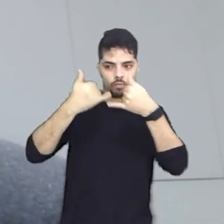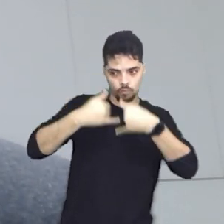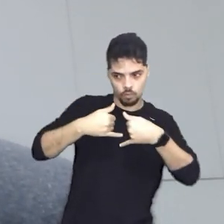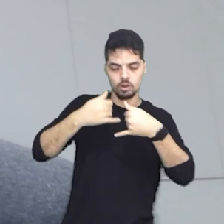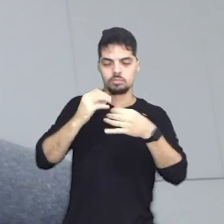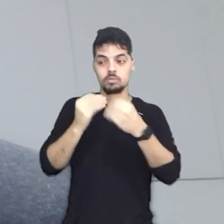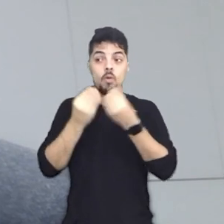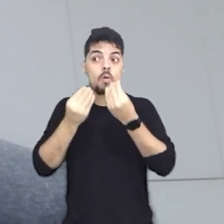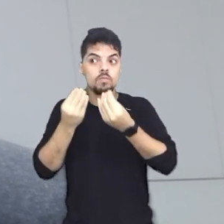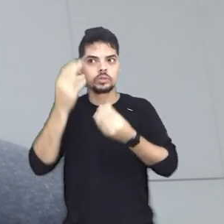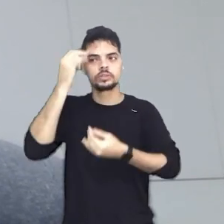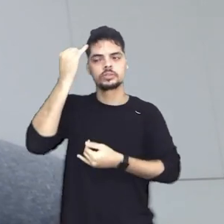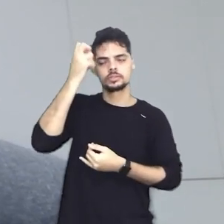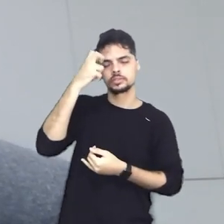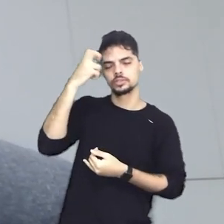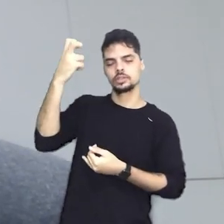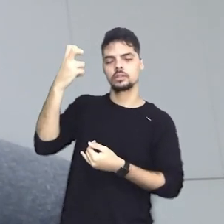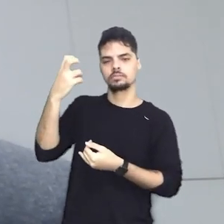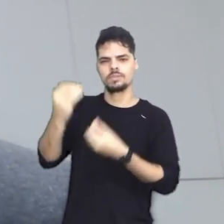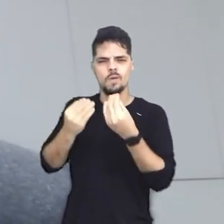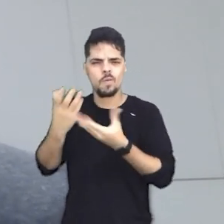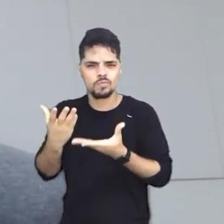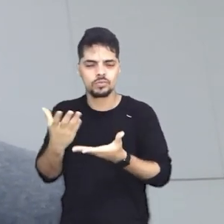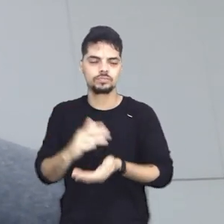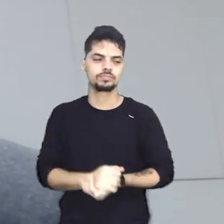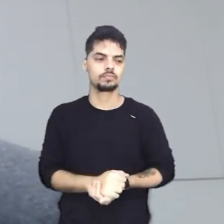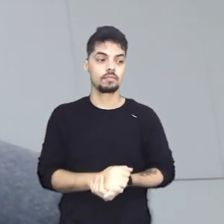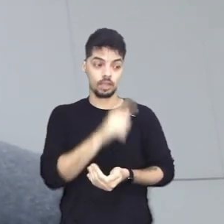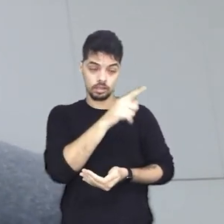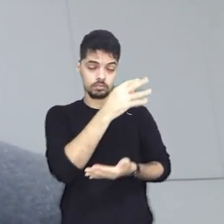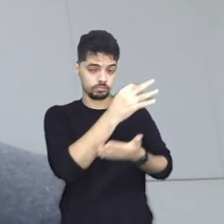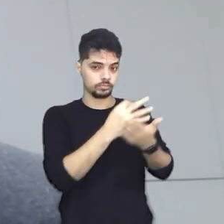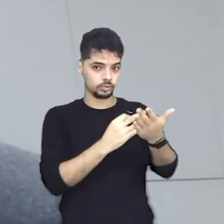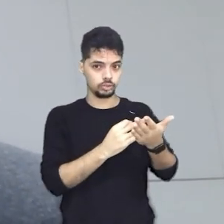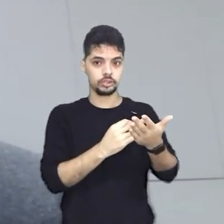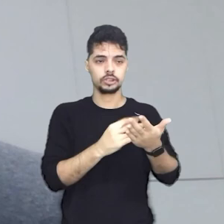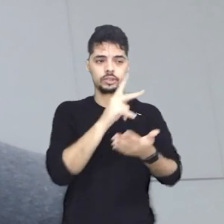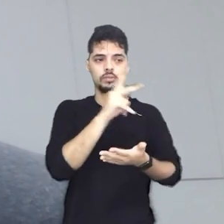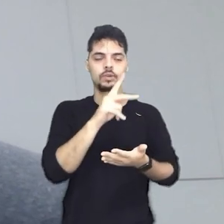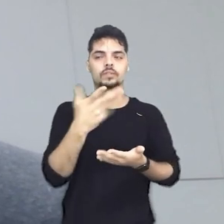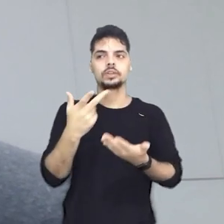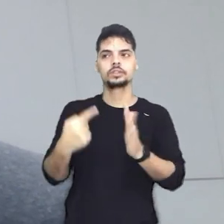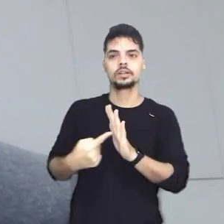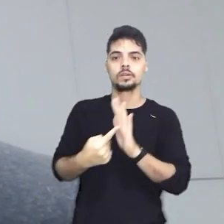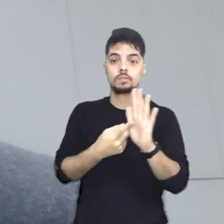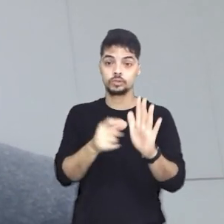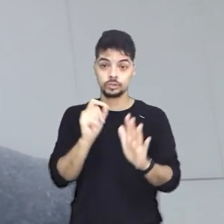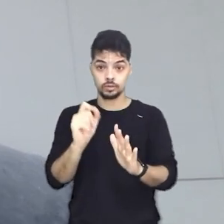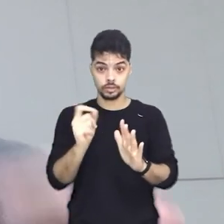da história das ideias ou também da história